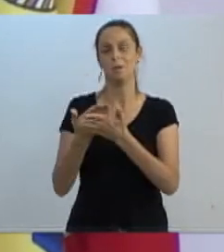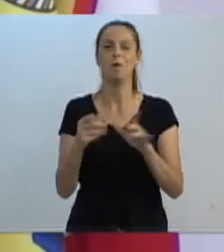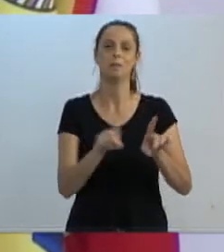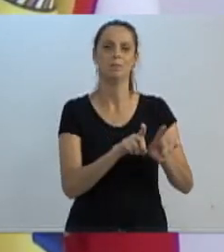lá.